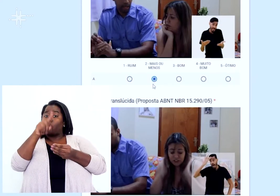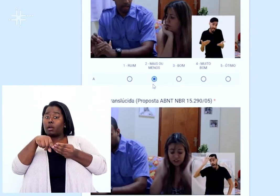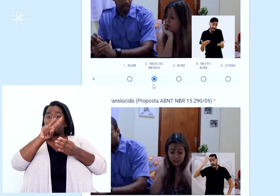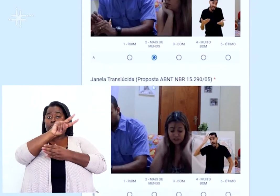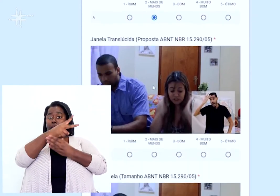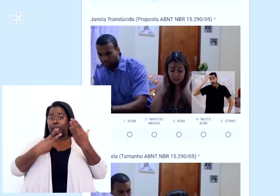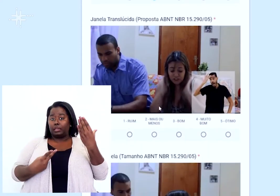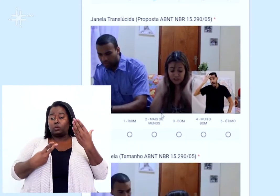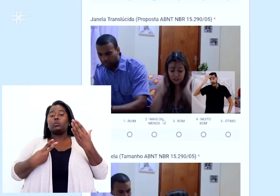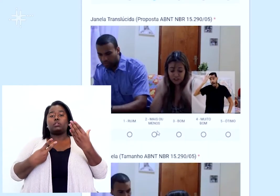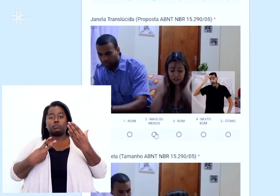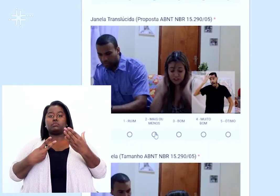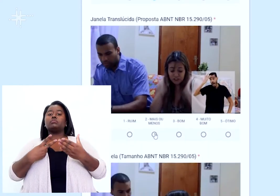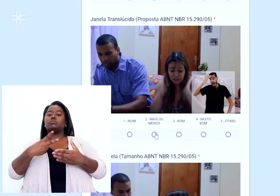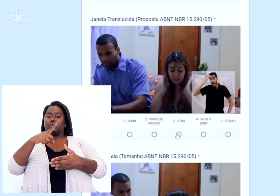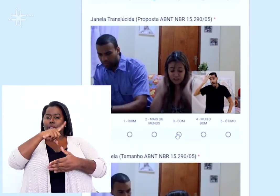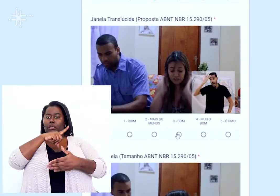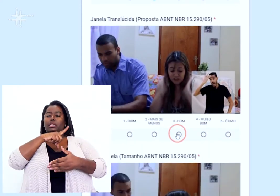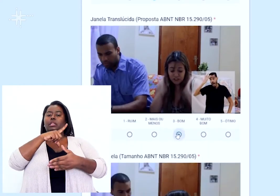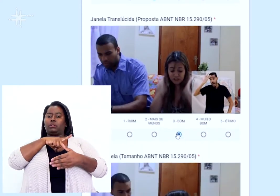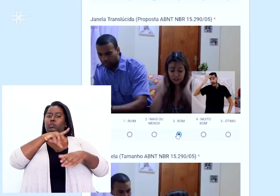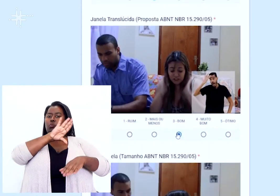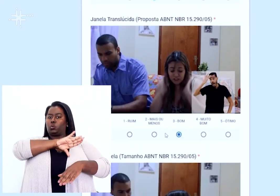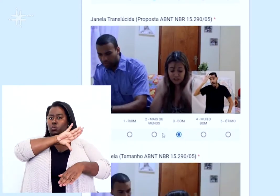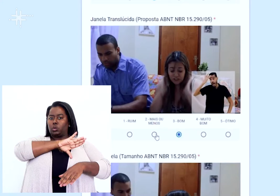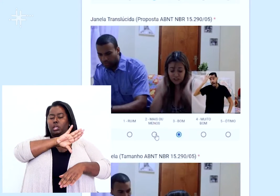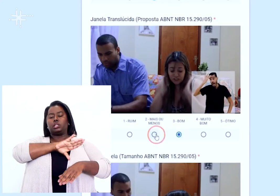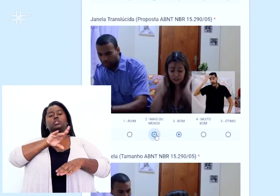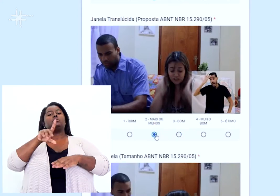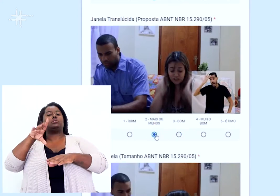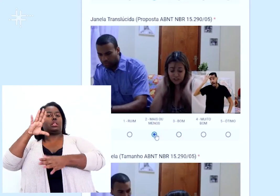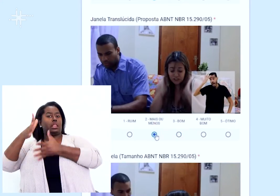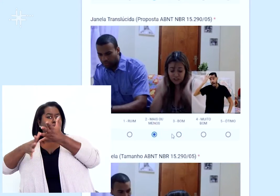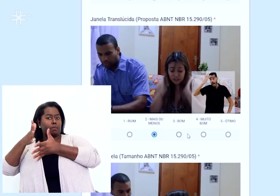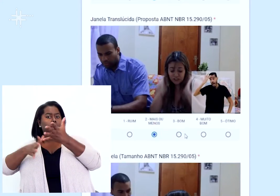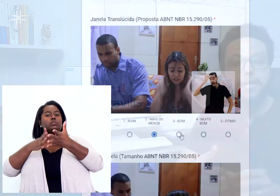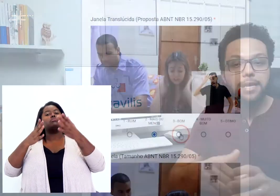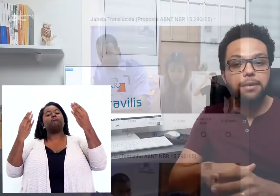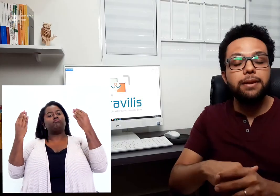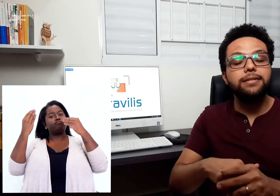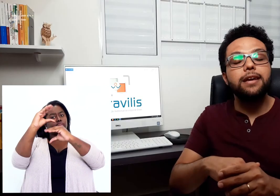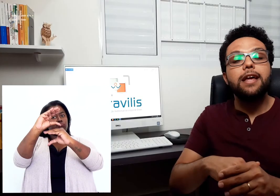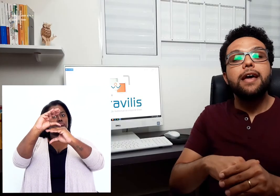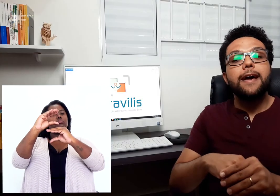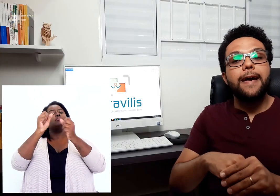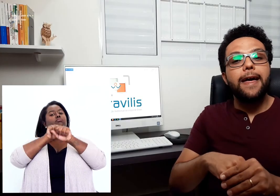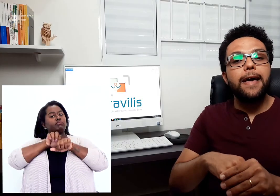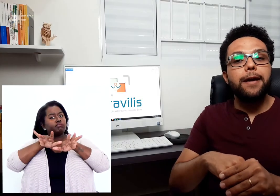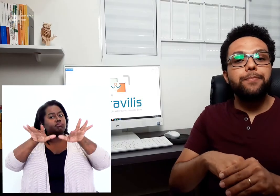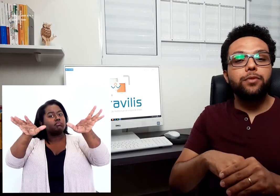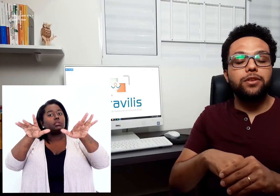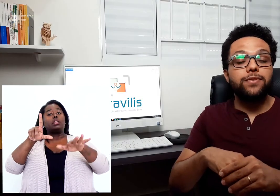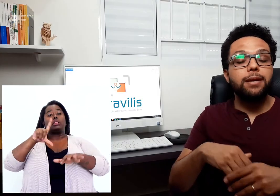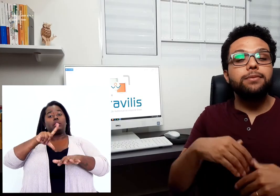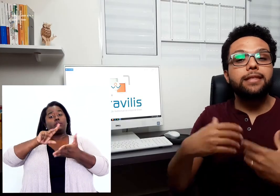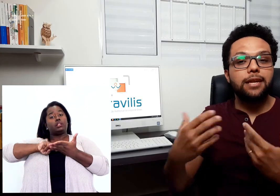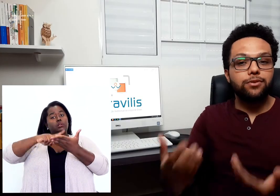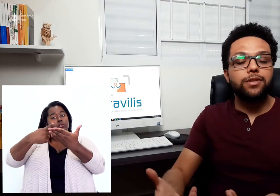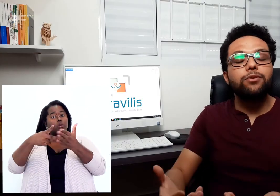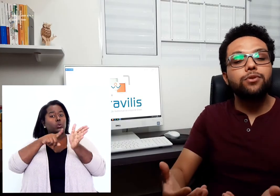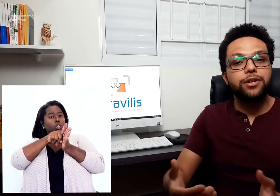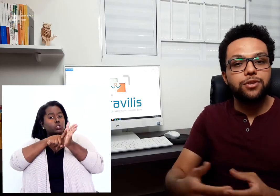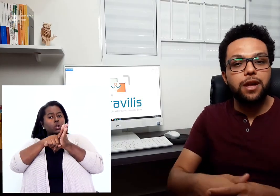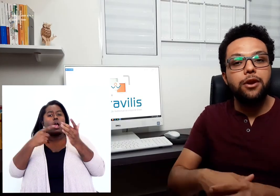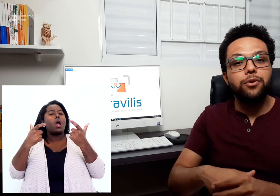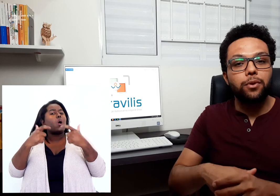ele foi todo planejado para circular tanto em língua portuguesa quanto em libras. Nós fizemos a